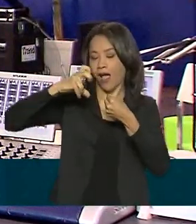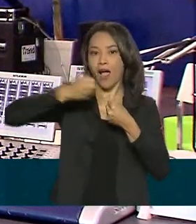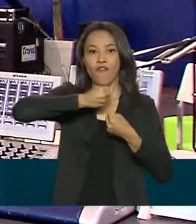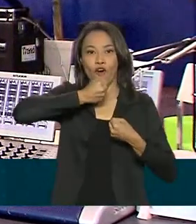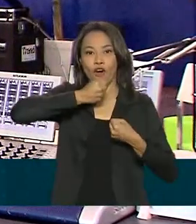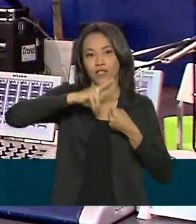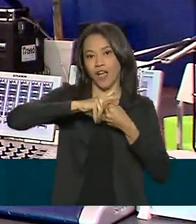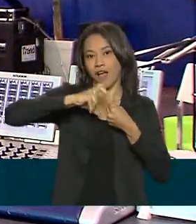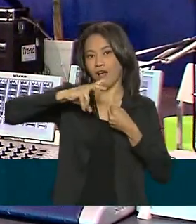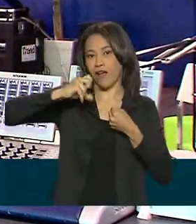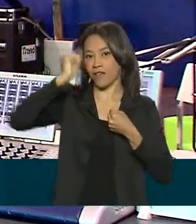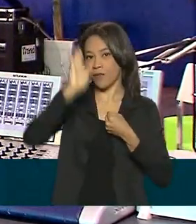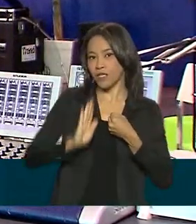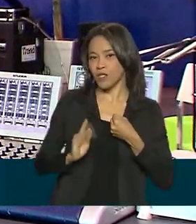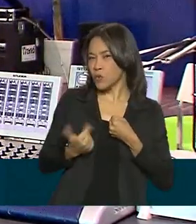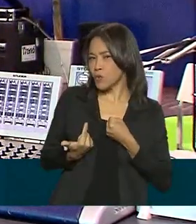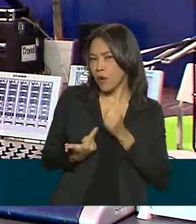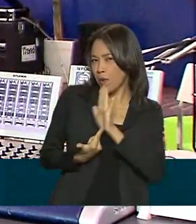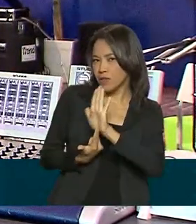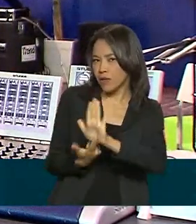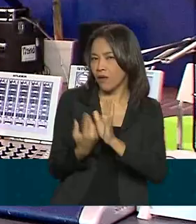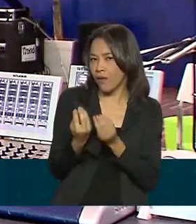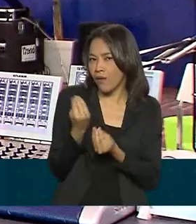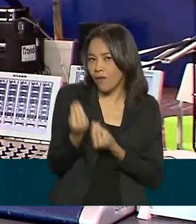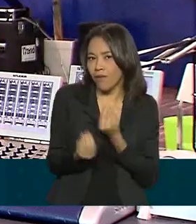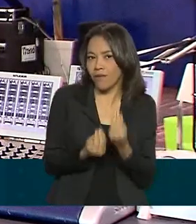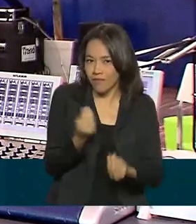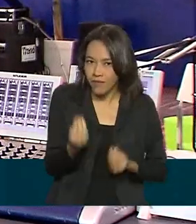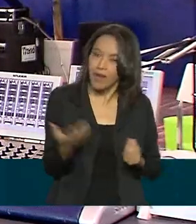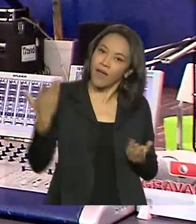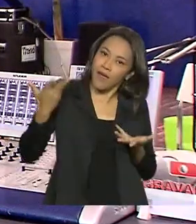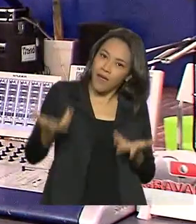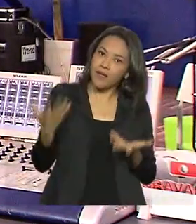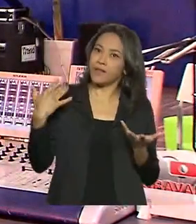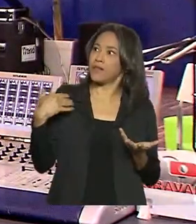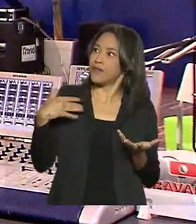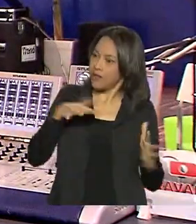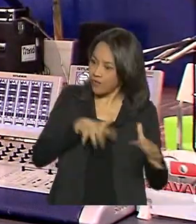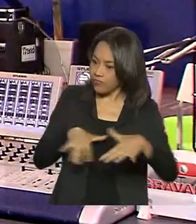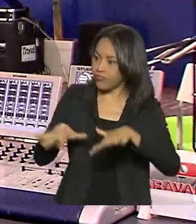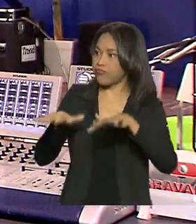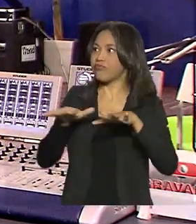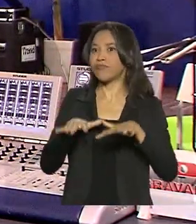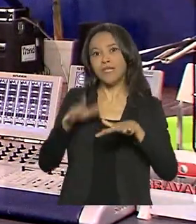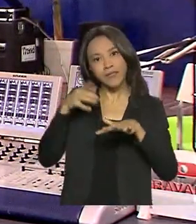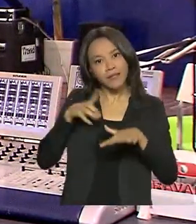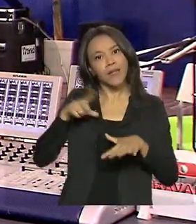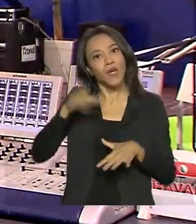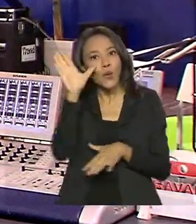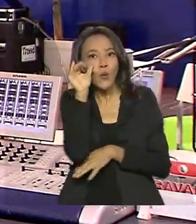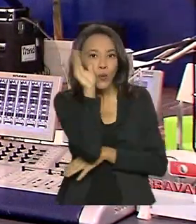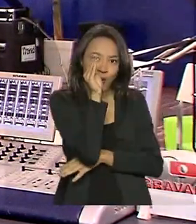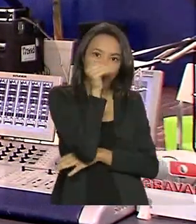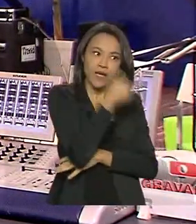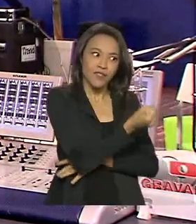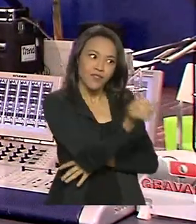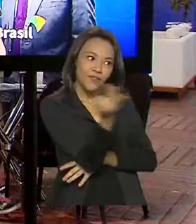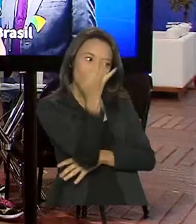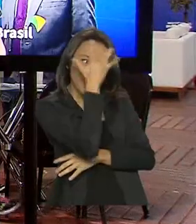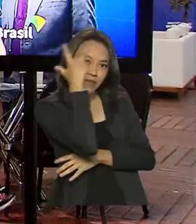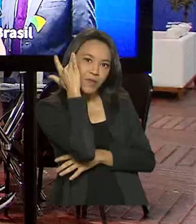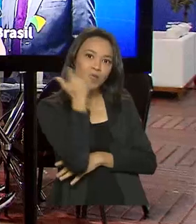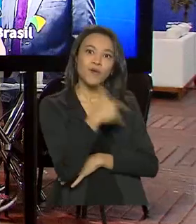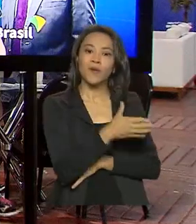interação com o público. Porque, afinal de contas, esse é um mundo que também desperta a curiosidade de muita gente.